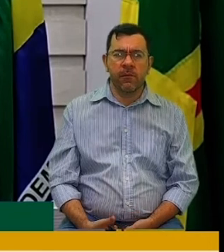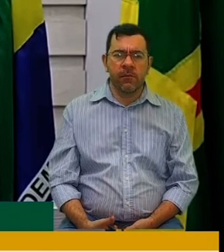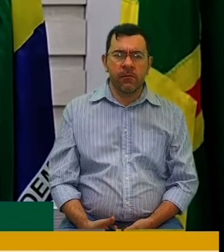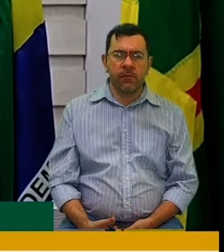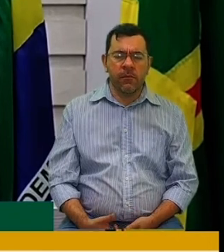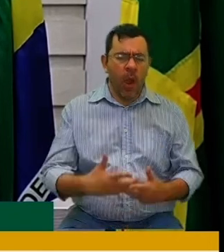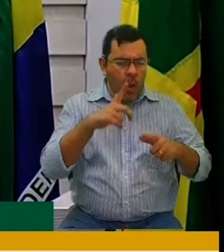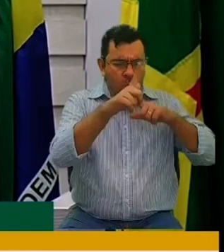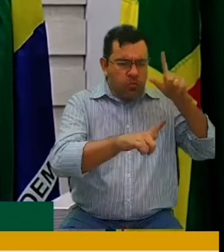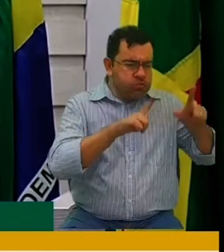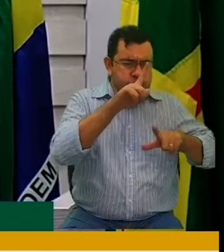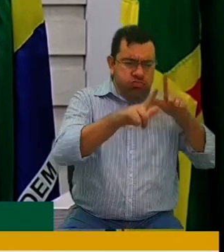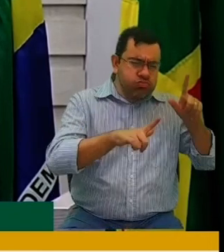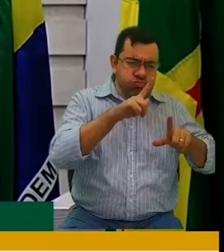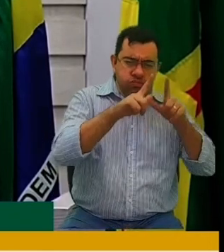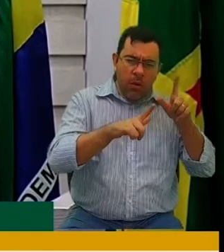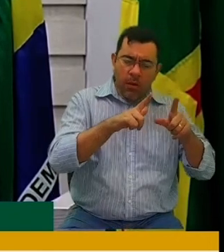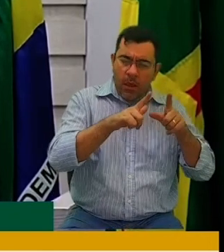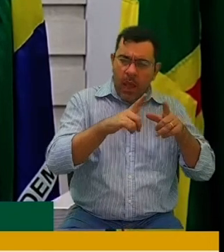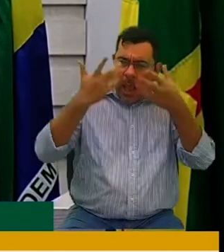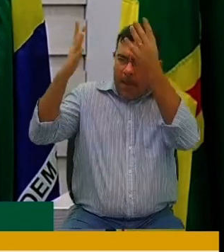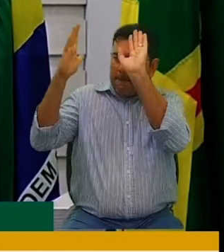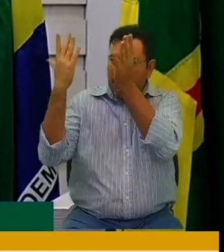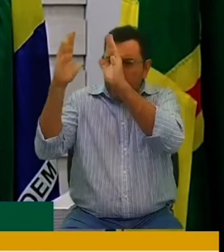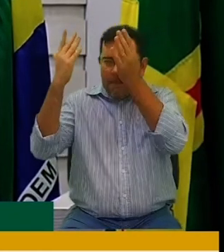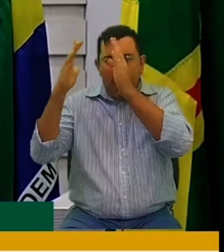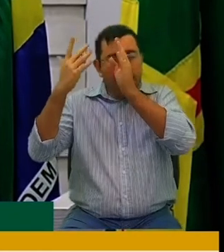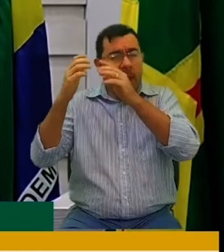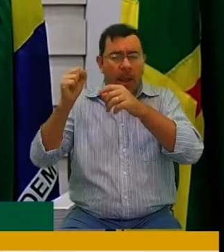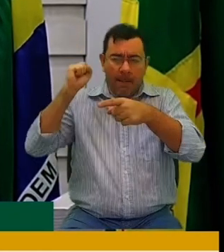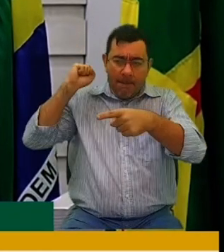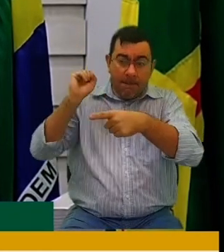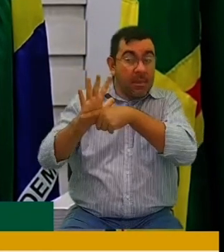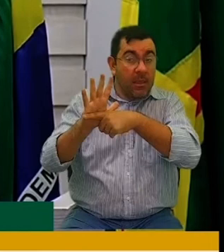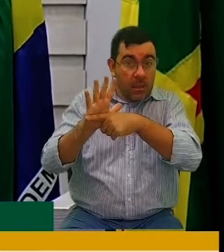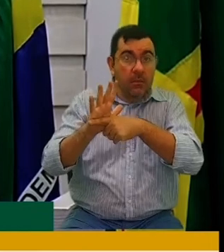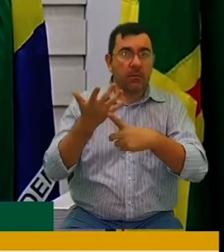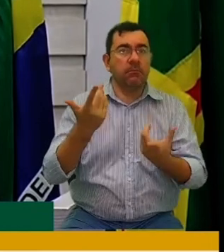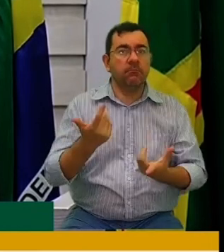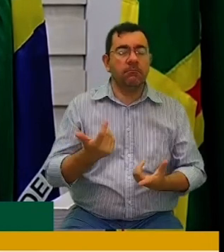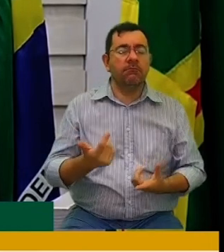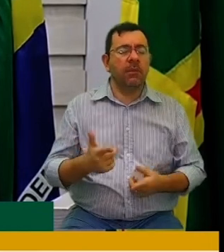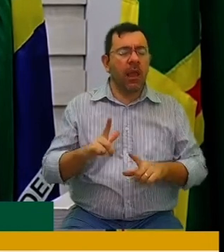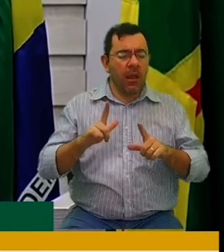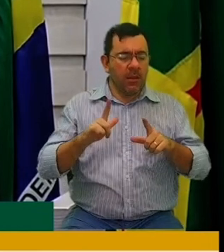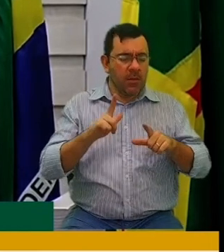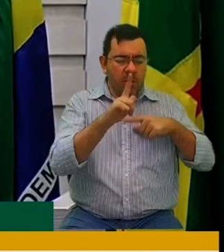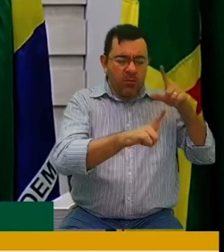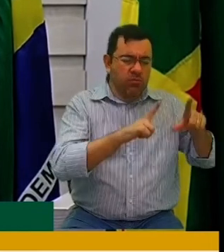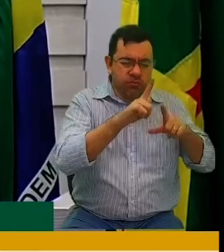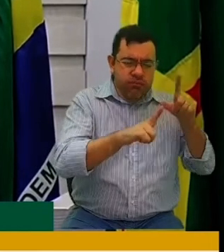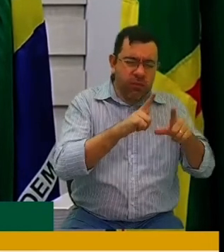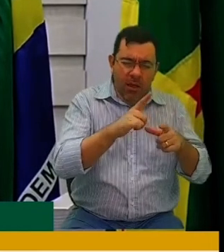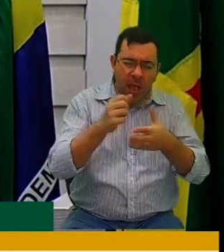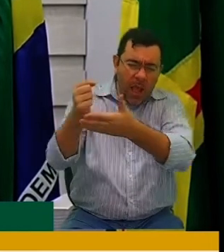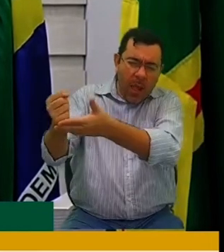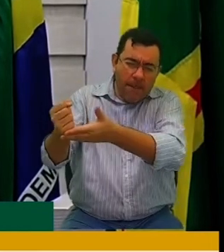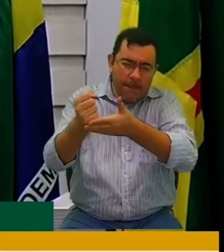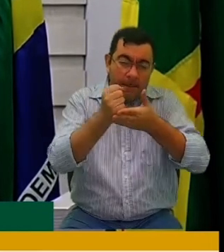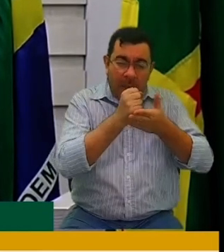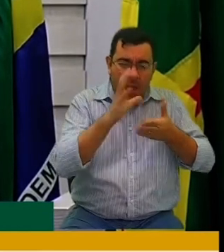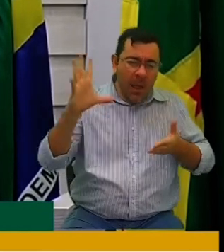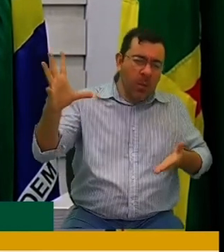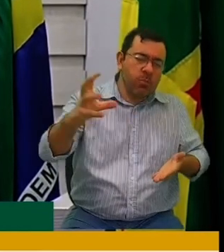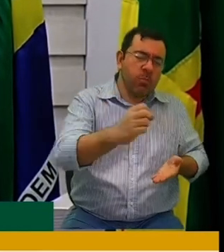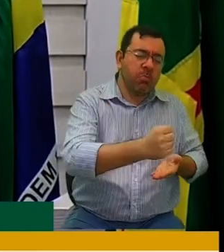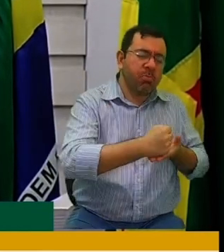trabalhando na pandemia, incansável, trabalhando em resgates, enfim, fazendo uma grande gama de